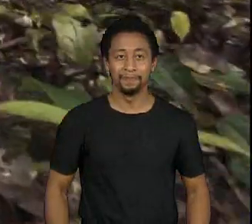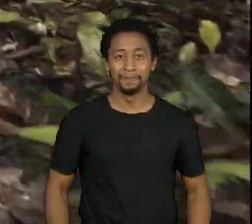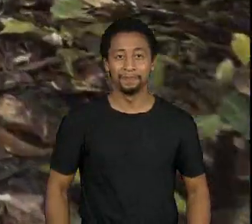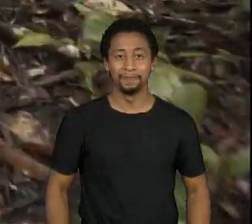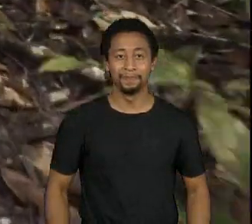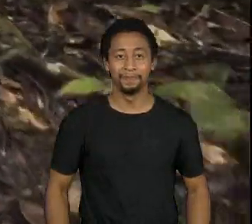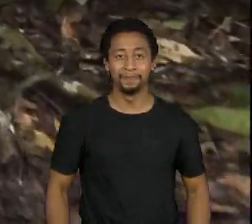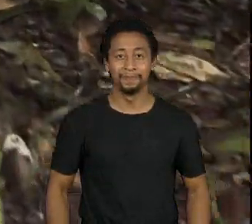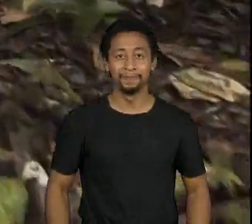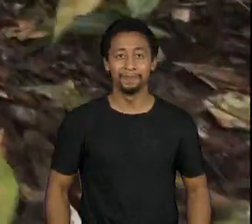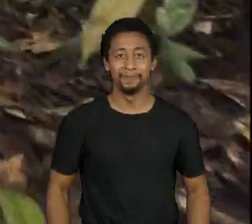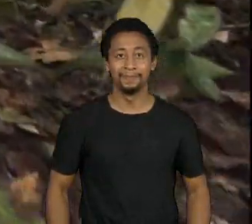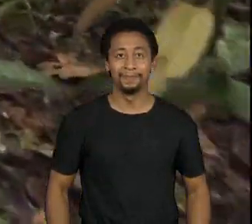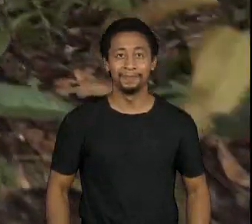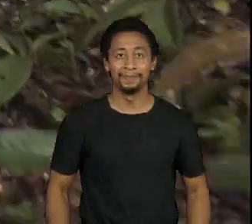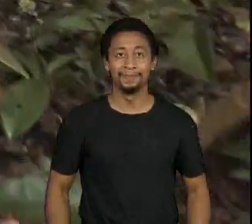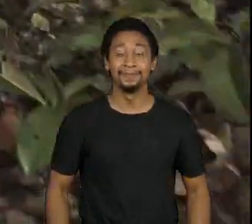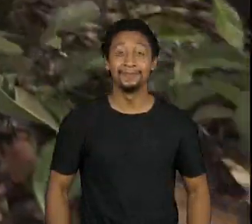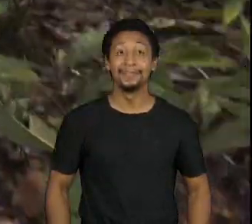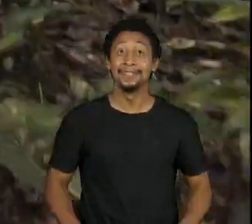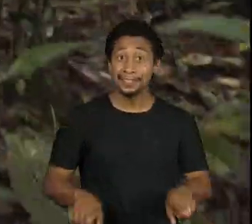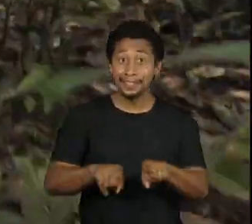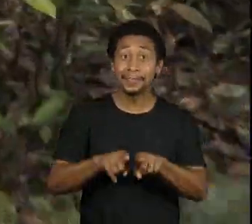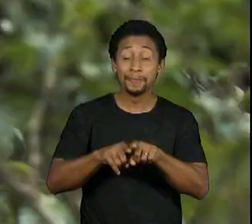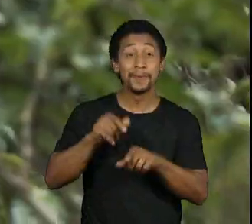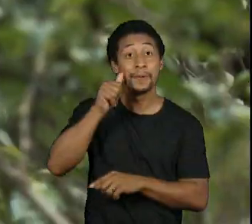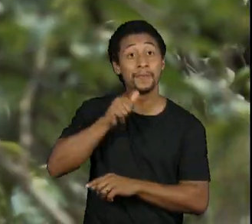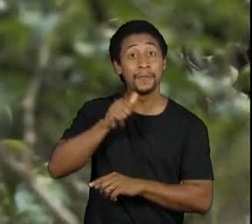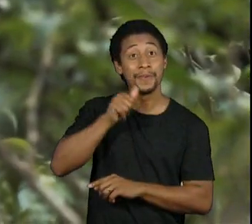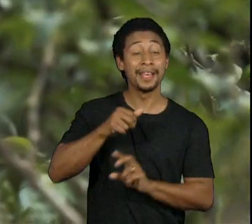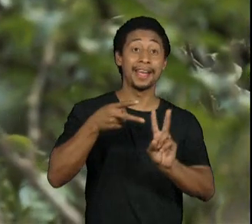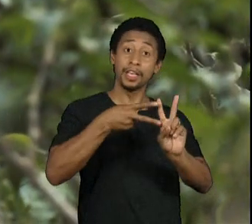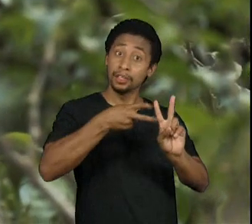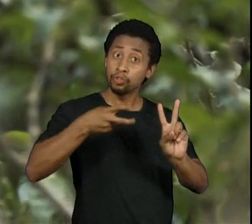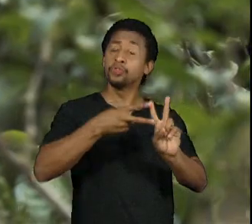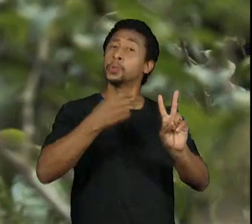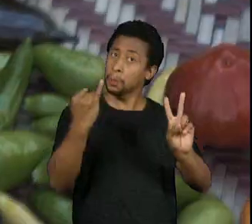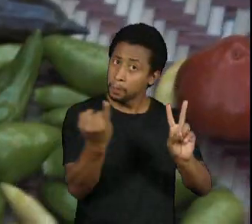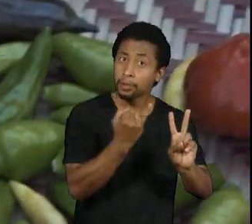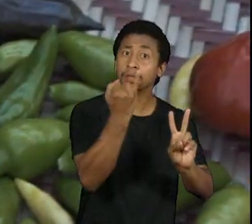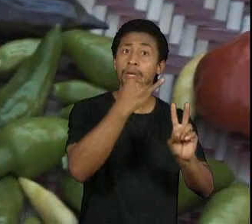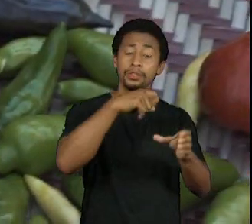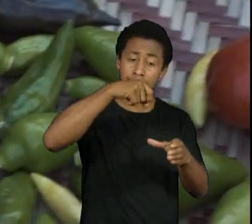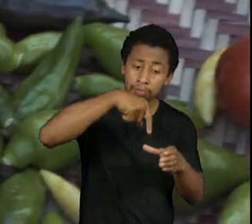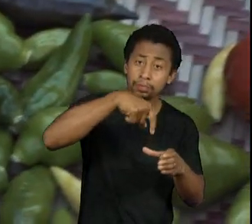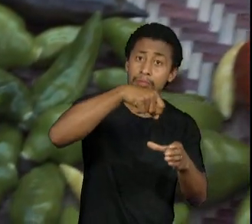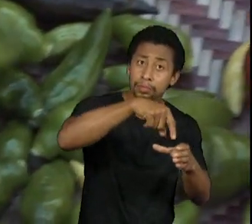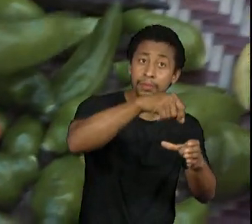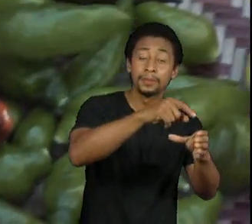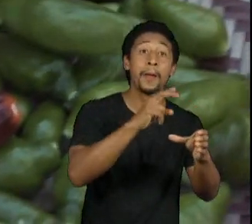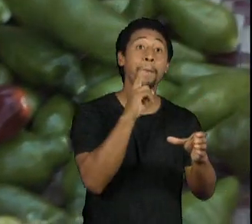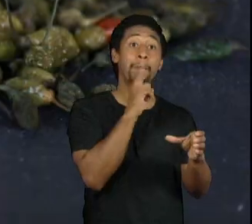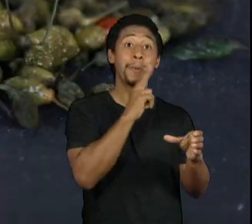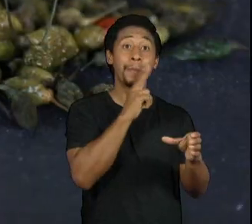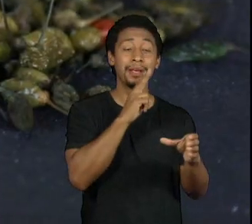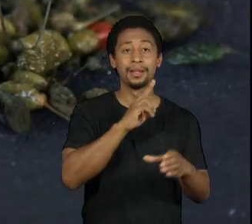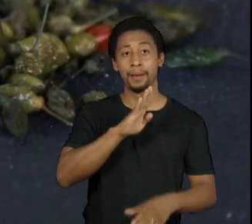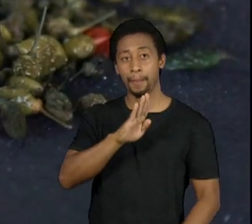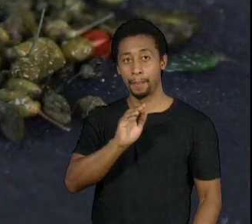E conheça a importância da mulher indígena no cultivo tradicional da pimenta baniwa.